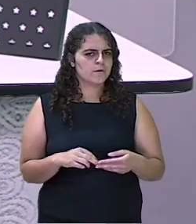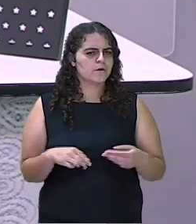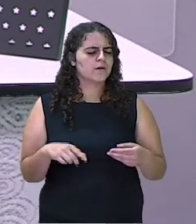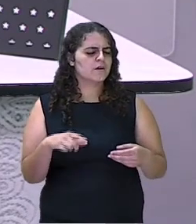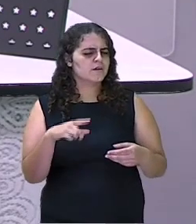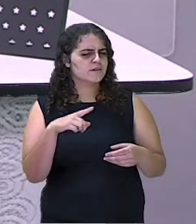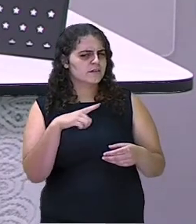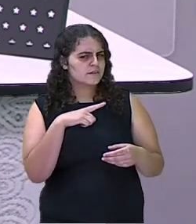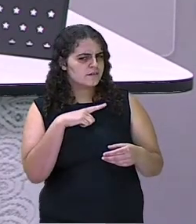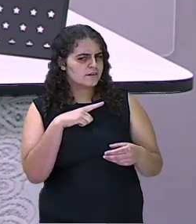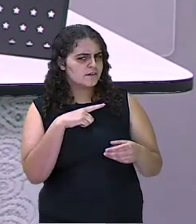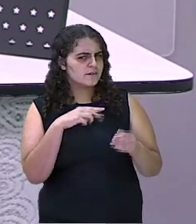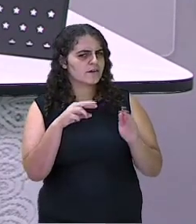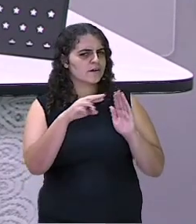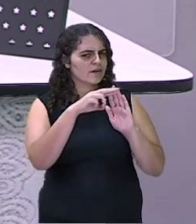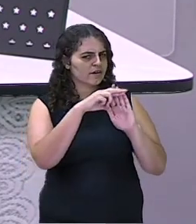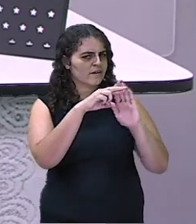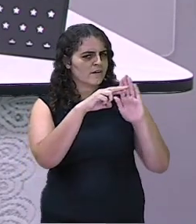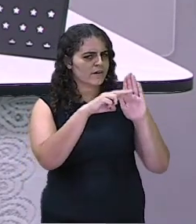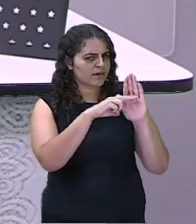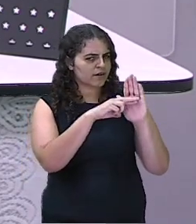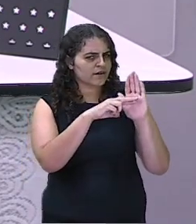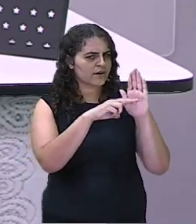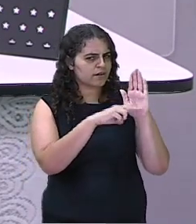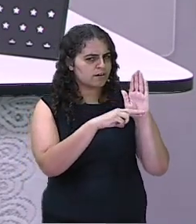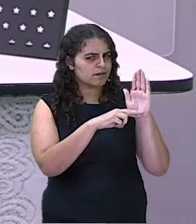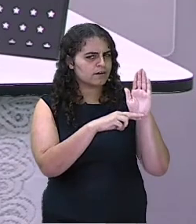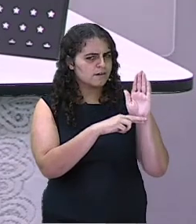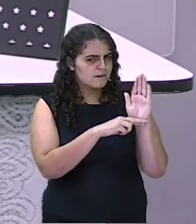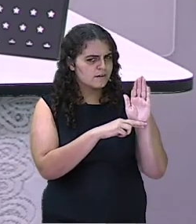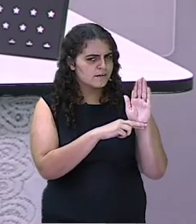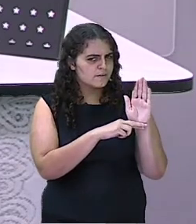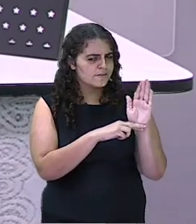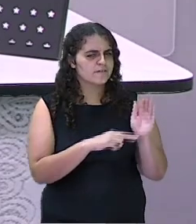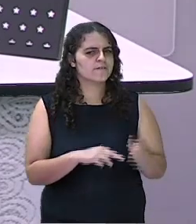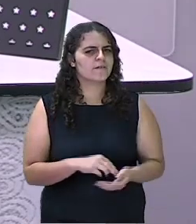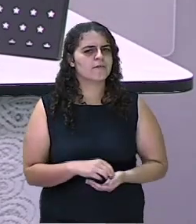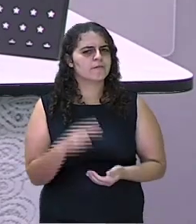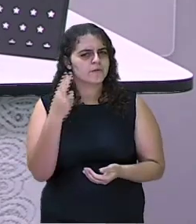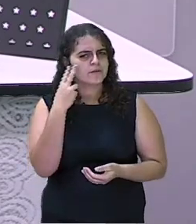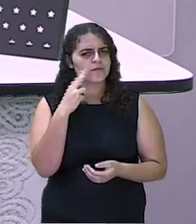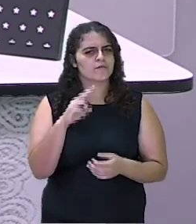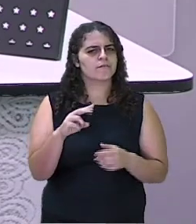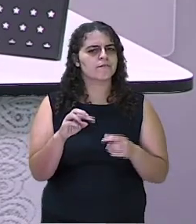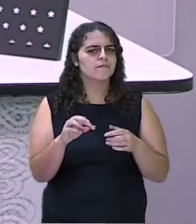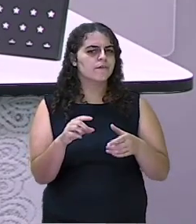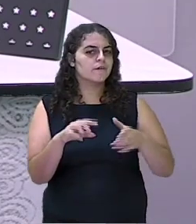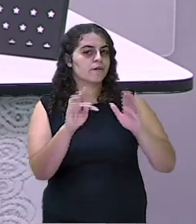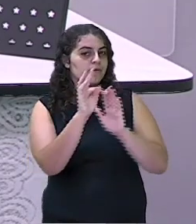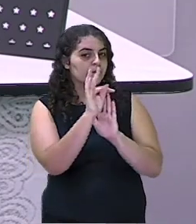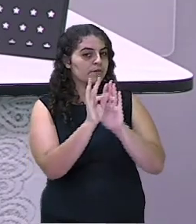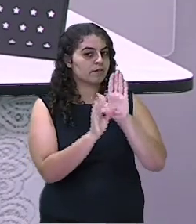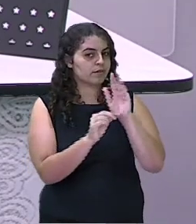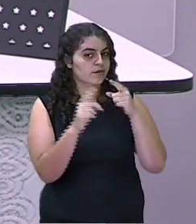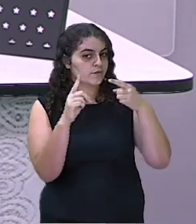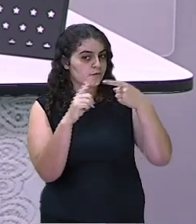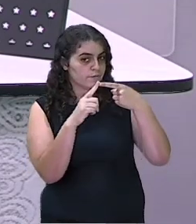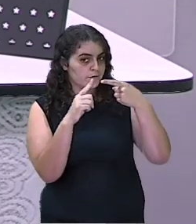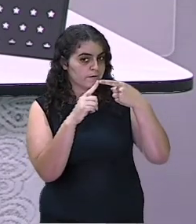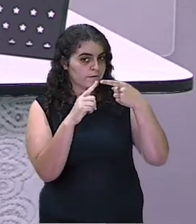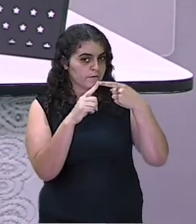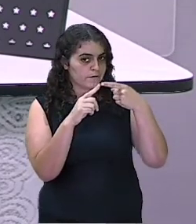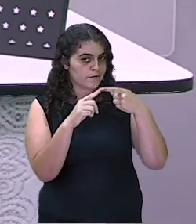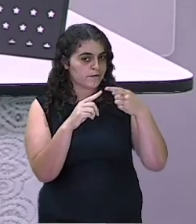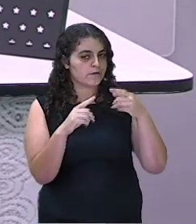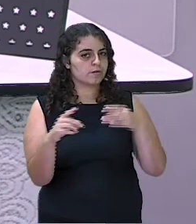Possui passo a passo. Vamos ver o texto 1. O passo a passo